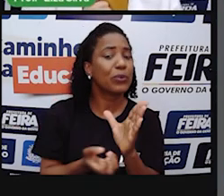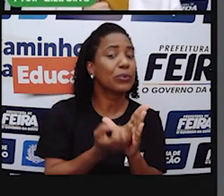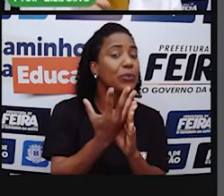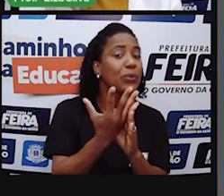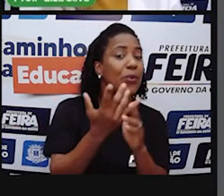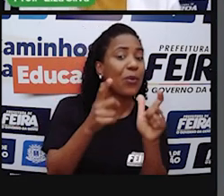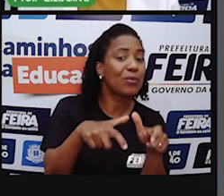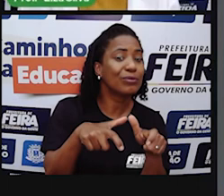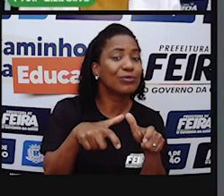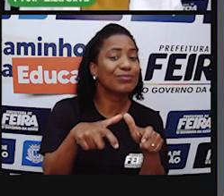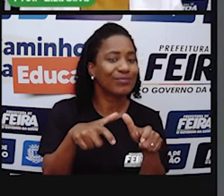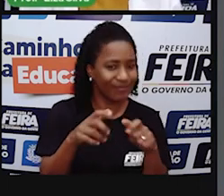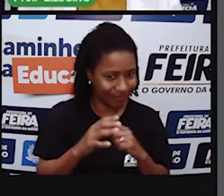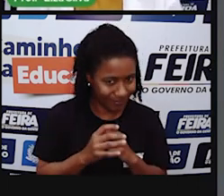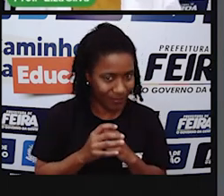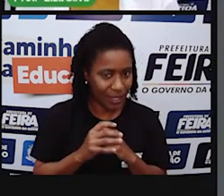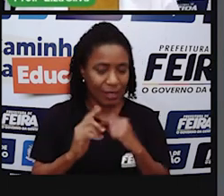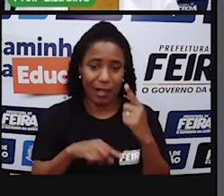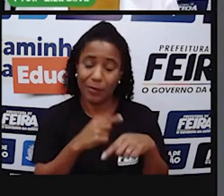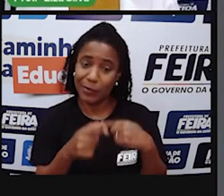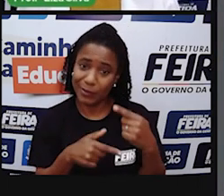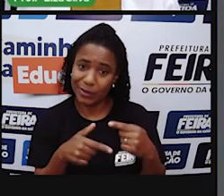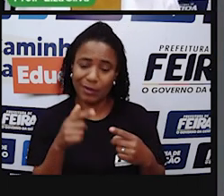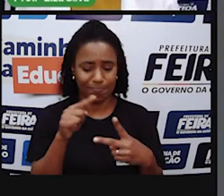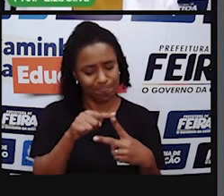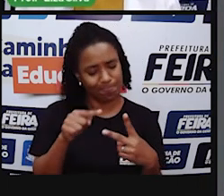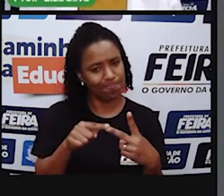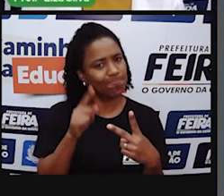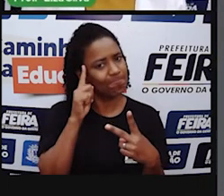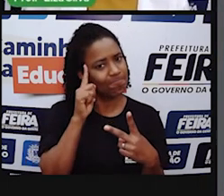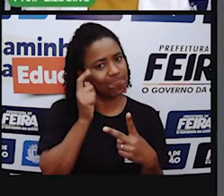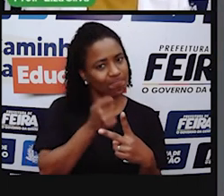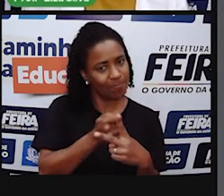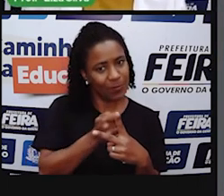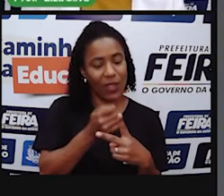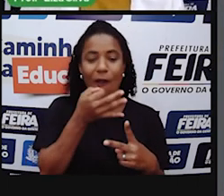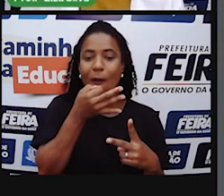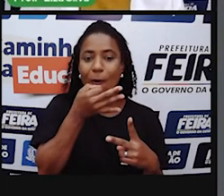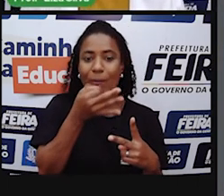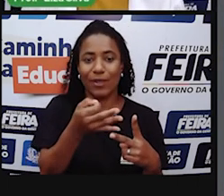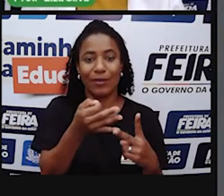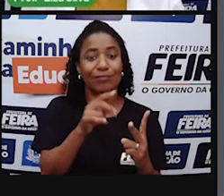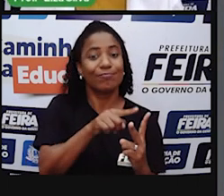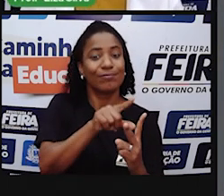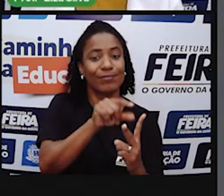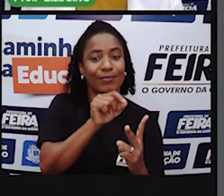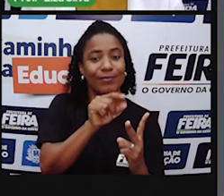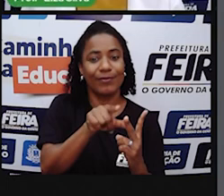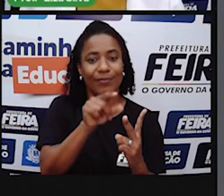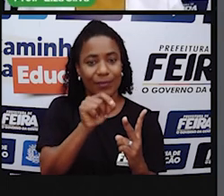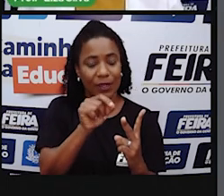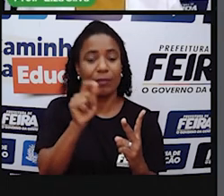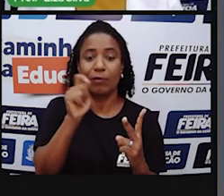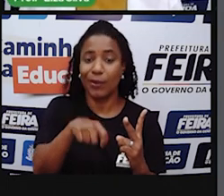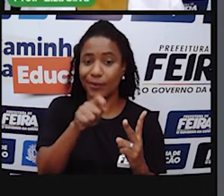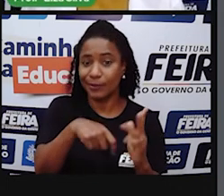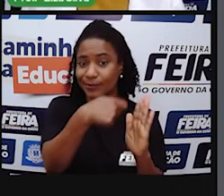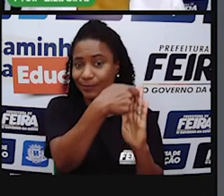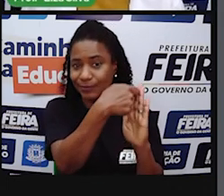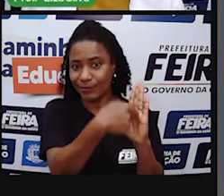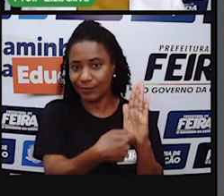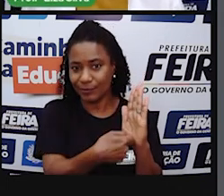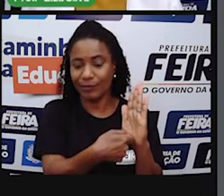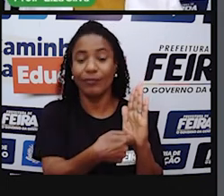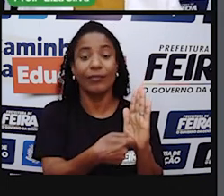Depois Coloque A sua opinião Sobre a origem Dessa palavra Se possível Faça esse